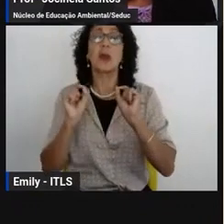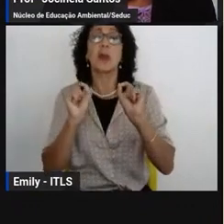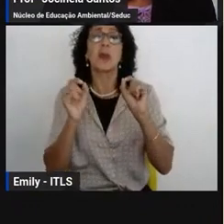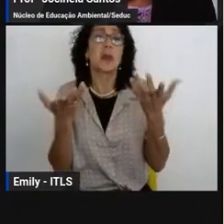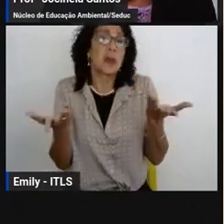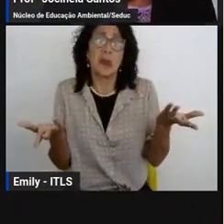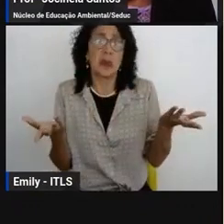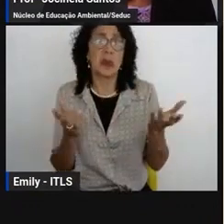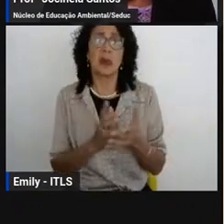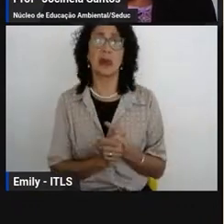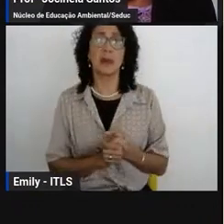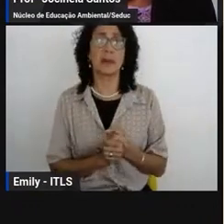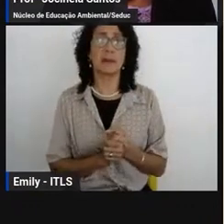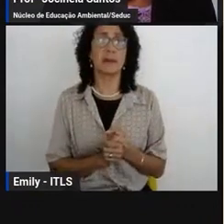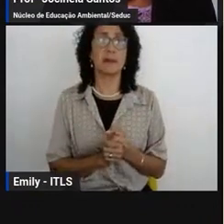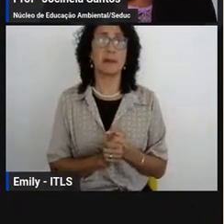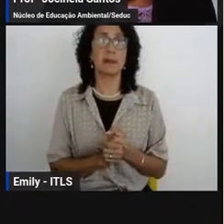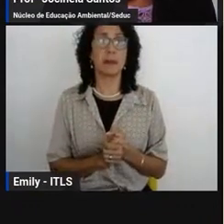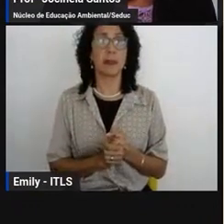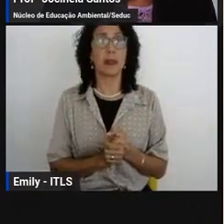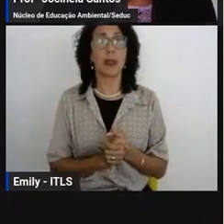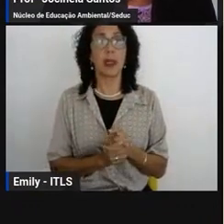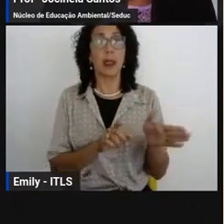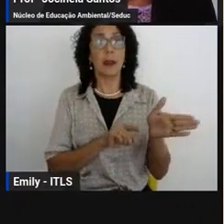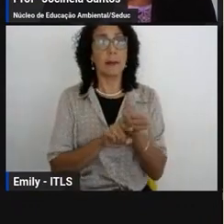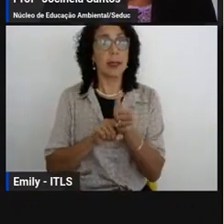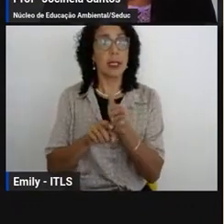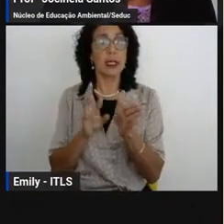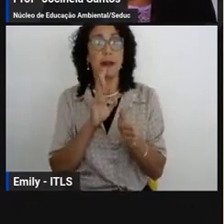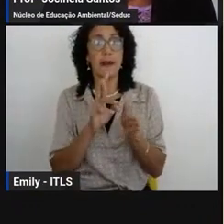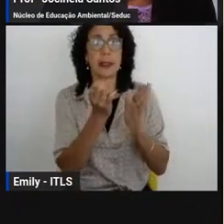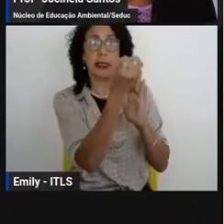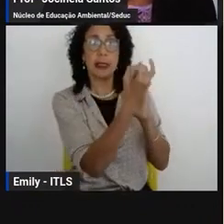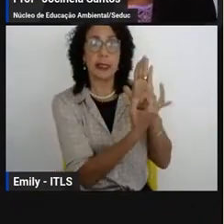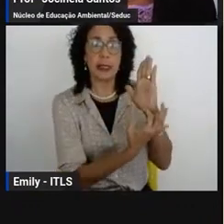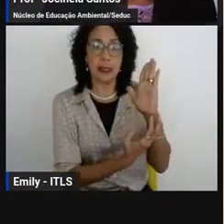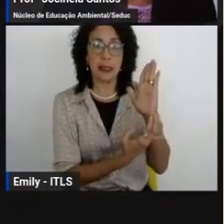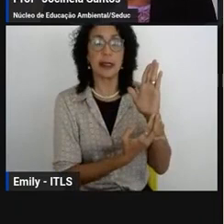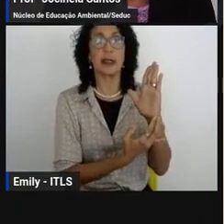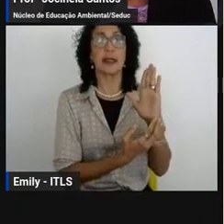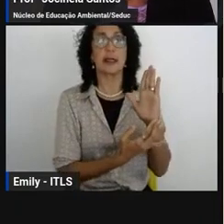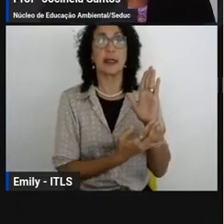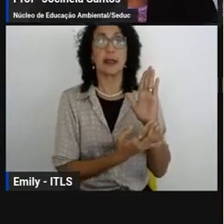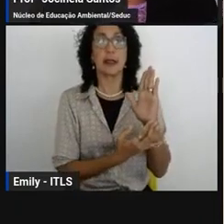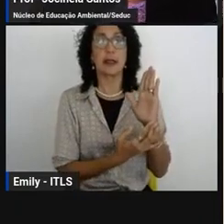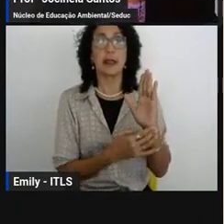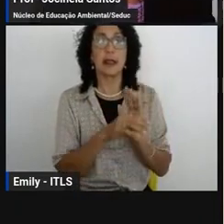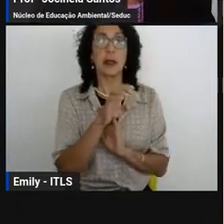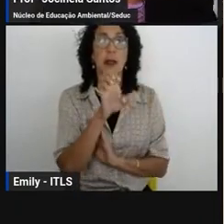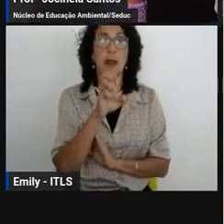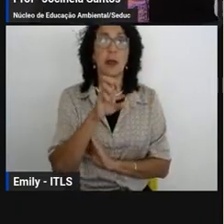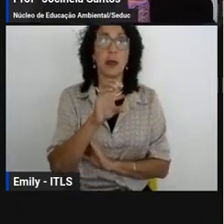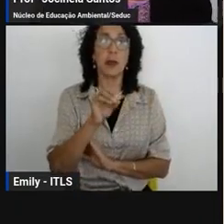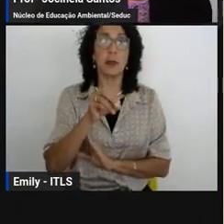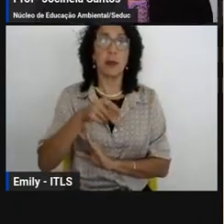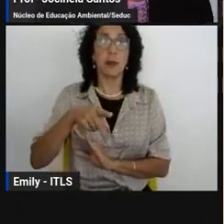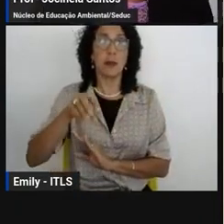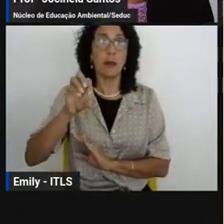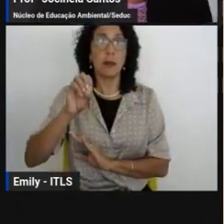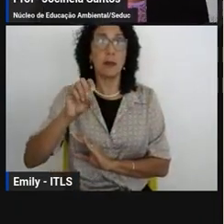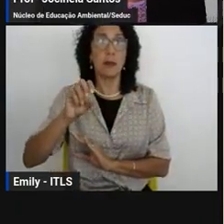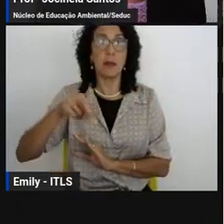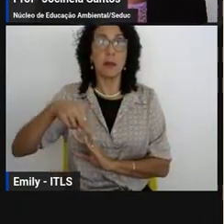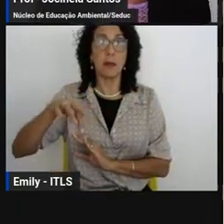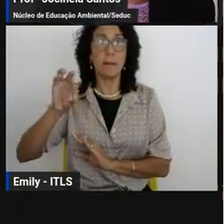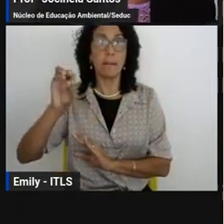segundo o site Reciclo 2022 a função de um Ecoponto é possibilitar a destinação correta desses